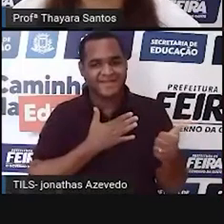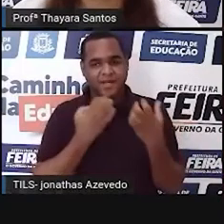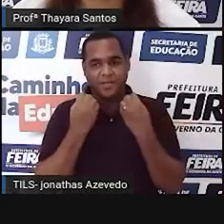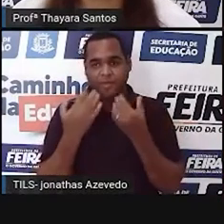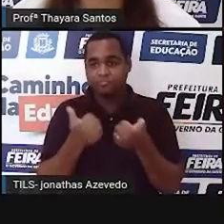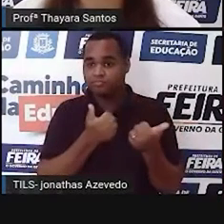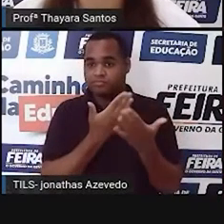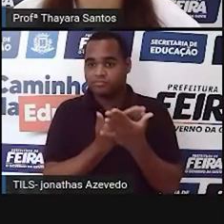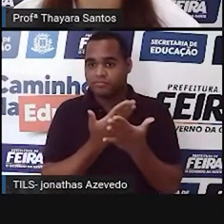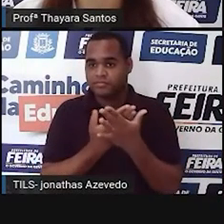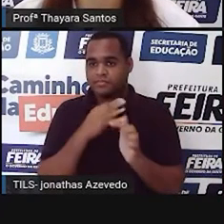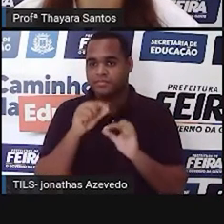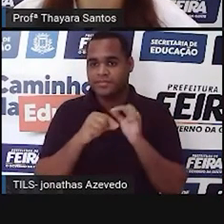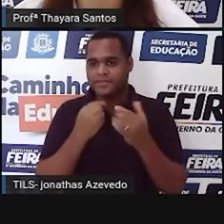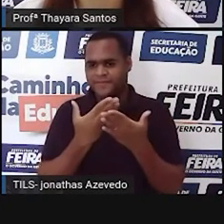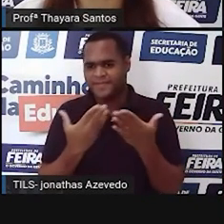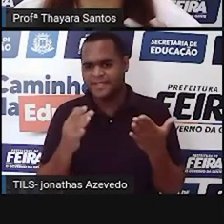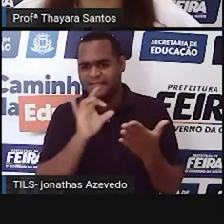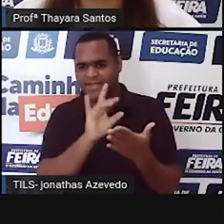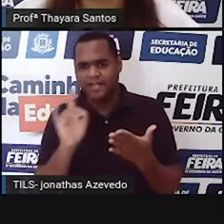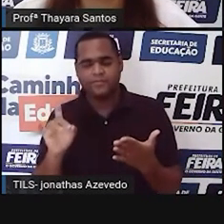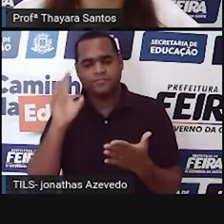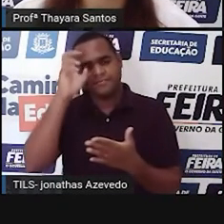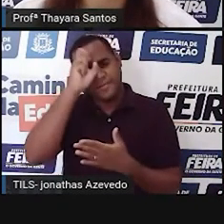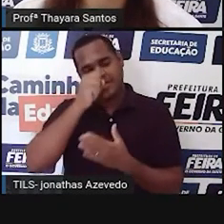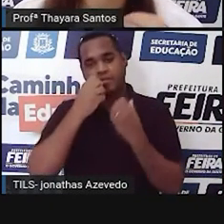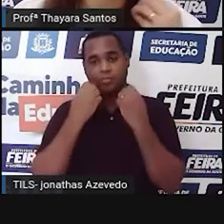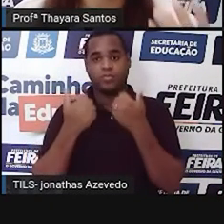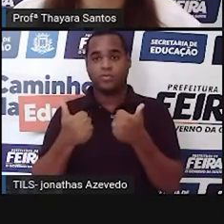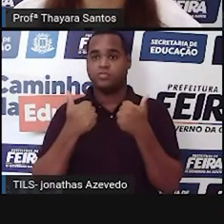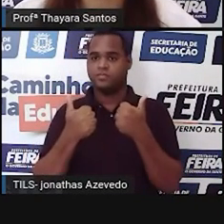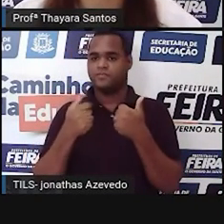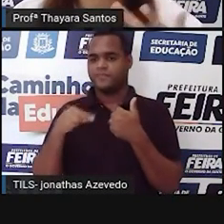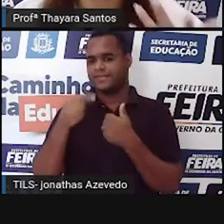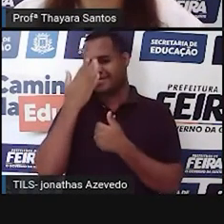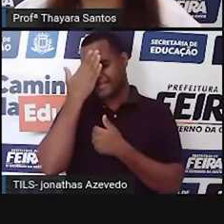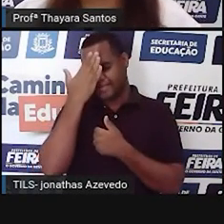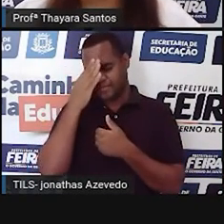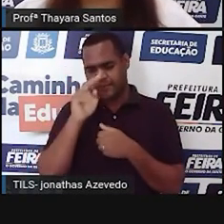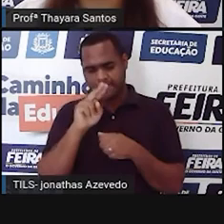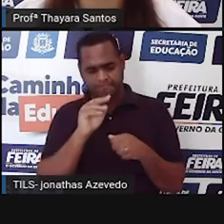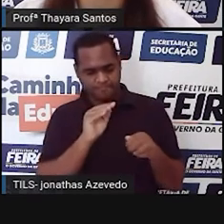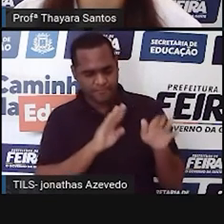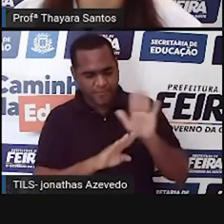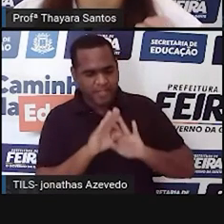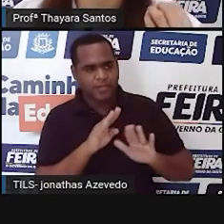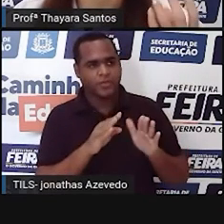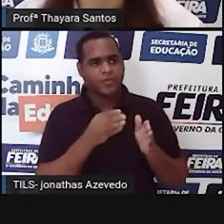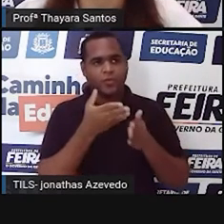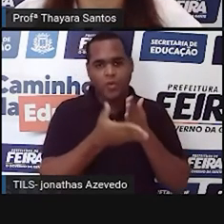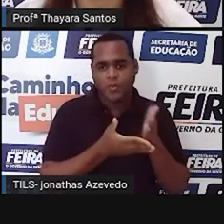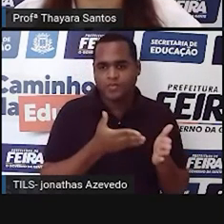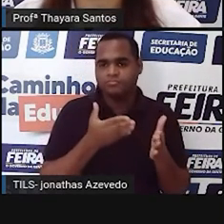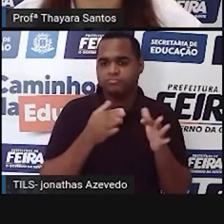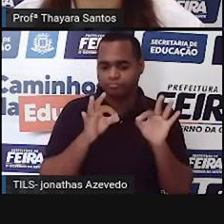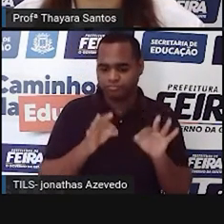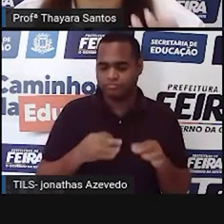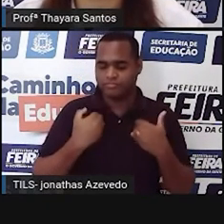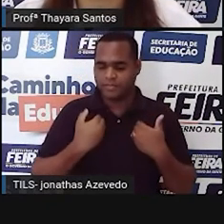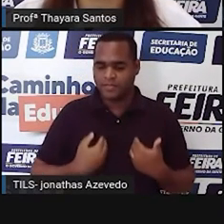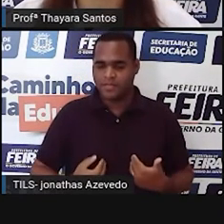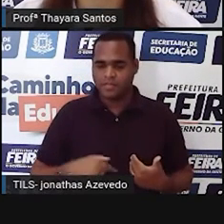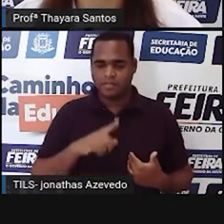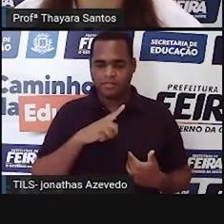estudou hoje? Espero que vocês tenham aprendido bastante, que agora vocês saibam cuidar do corpo de vocês, saibam quais são as estruturas que